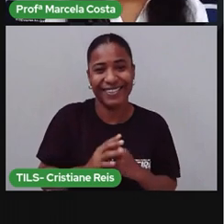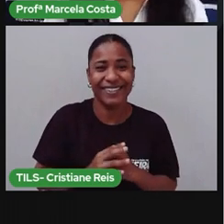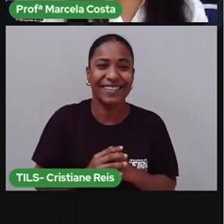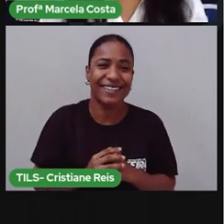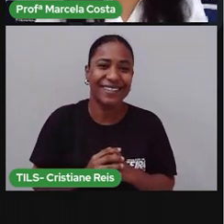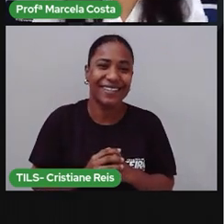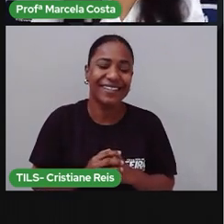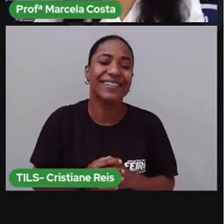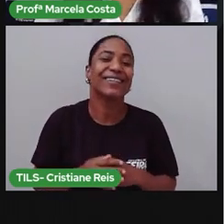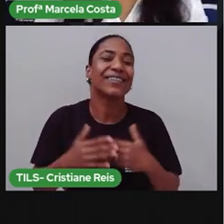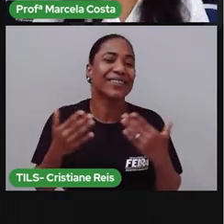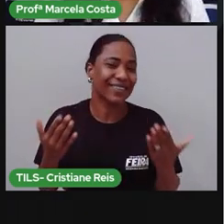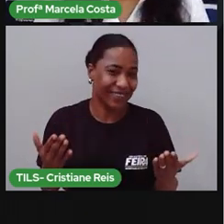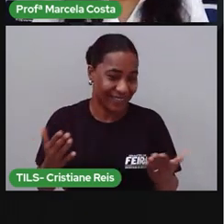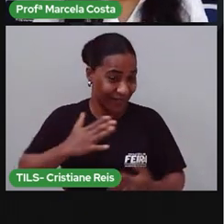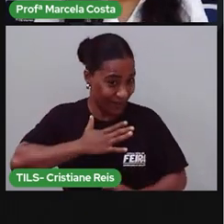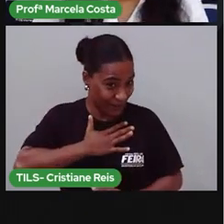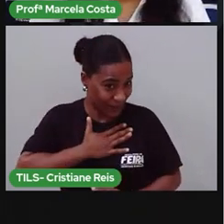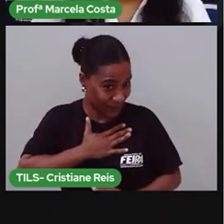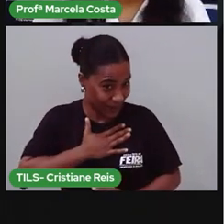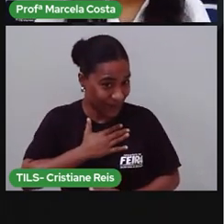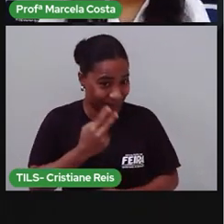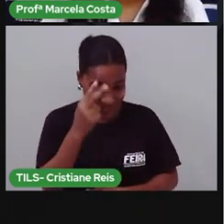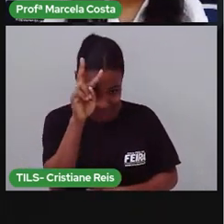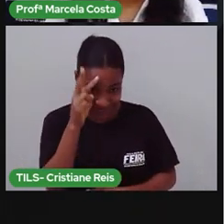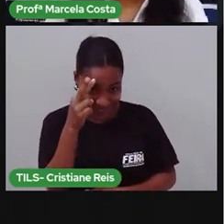E aí, crianças, gostaram da historinha?